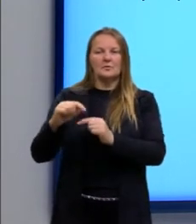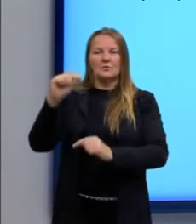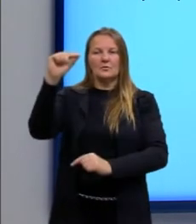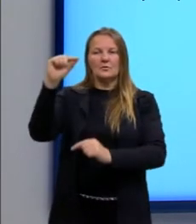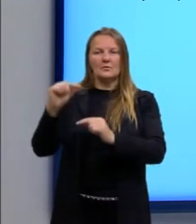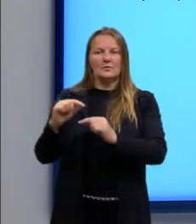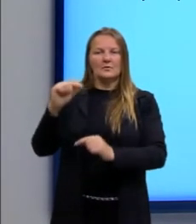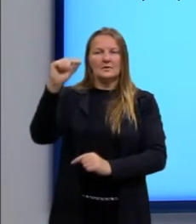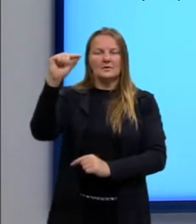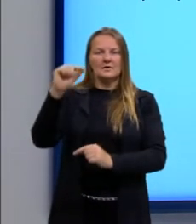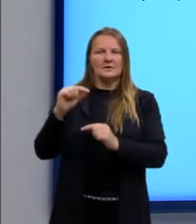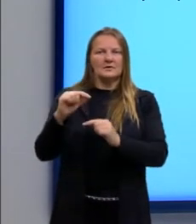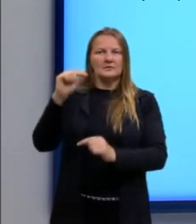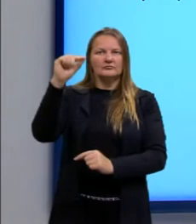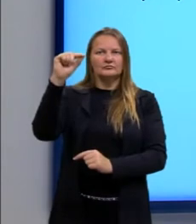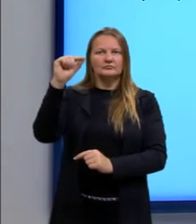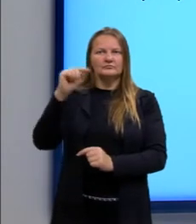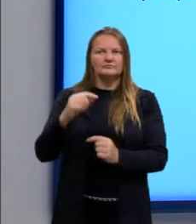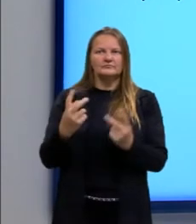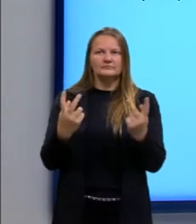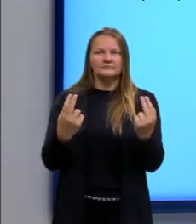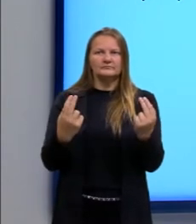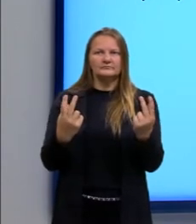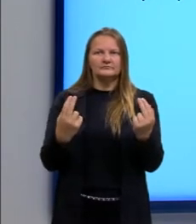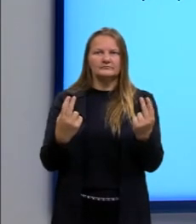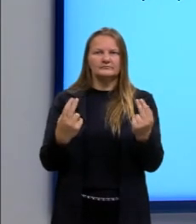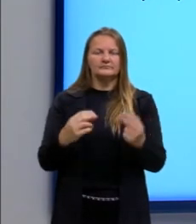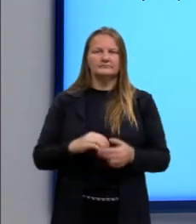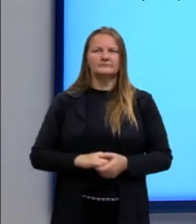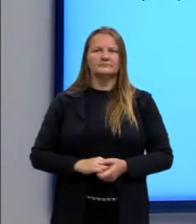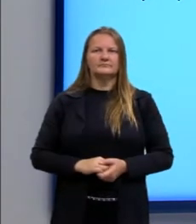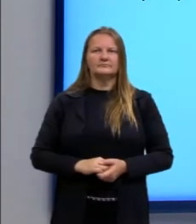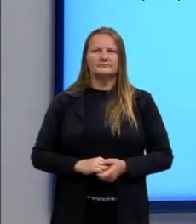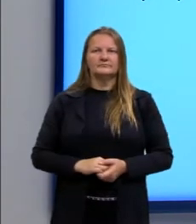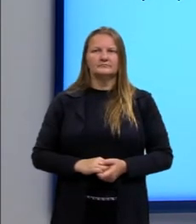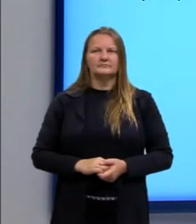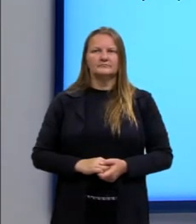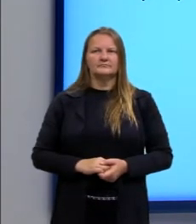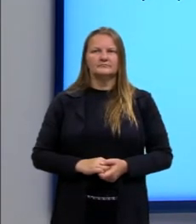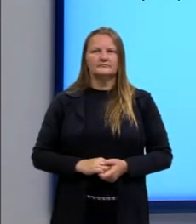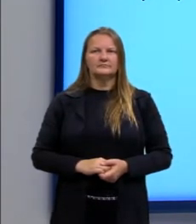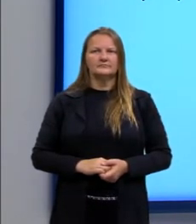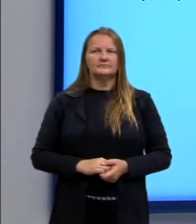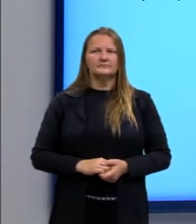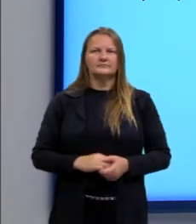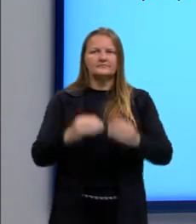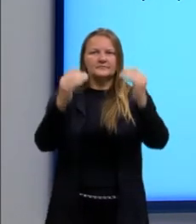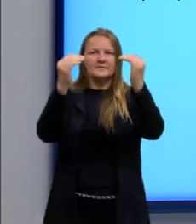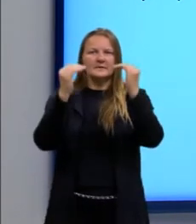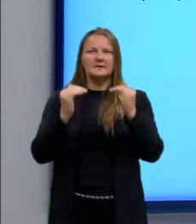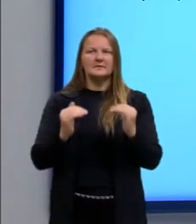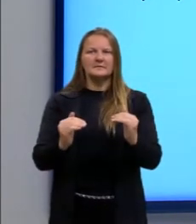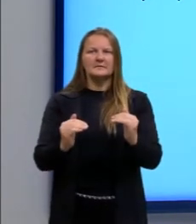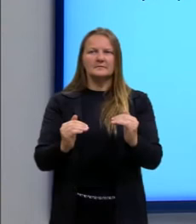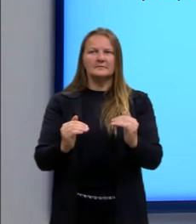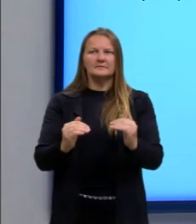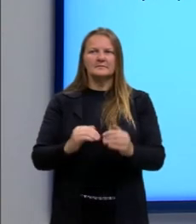para F1 para conseguir, então, chegar no valor de V1. E aqui embaixo, o que acontece?